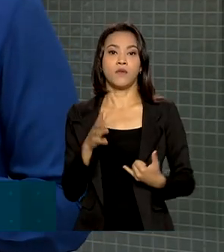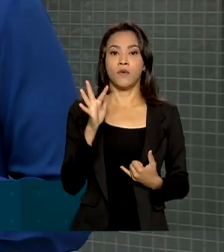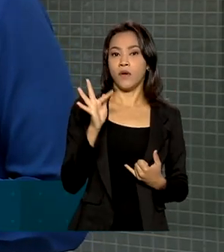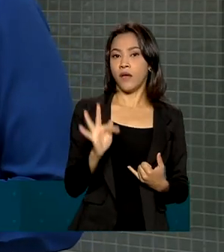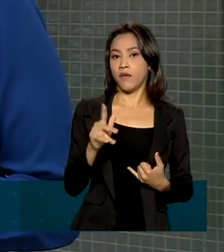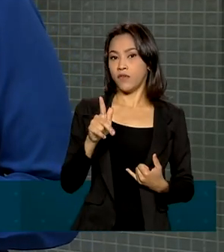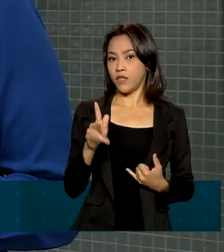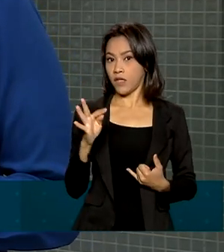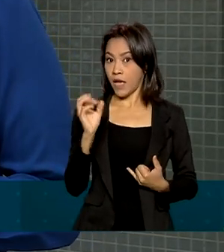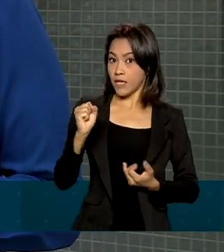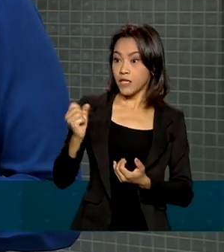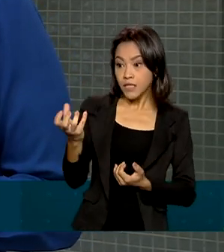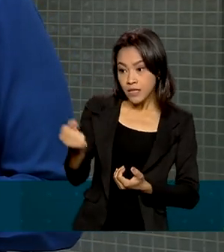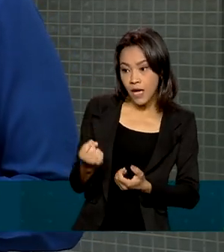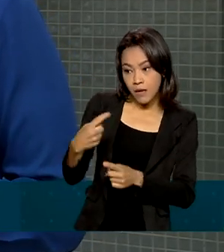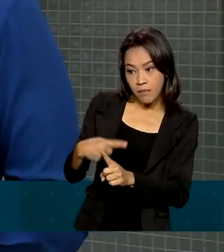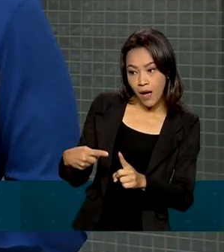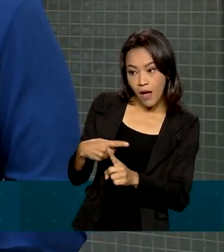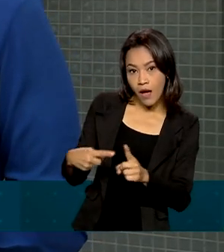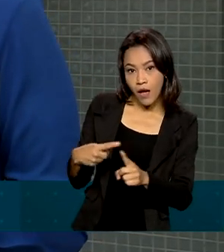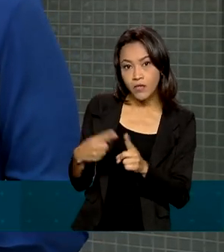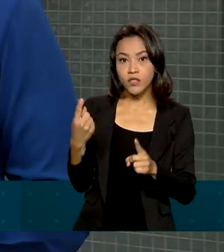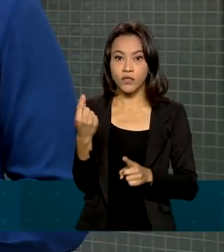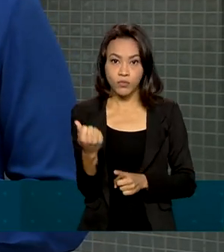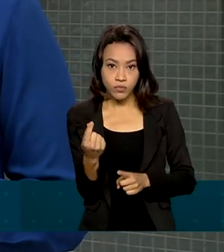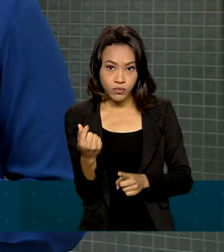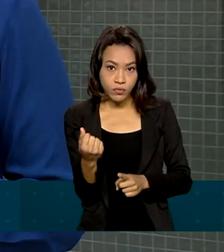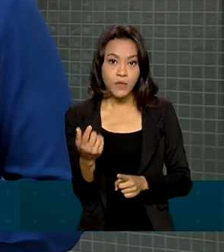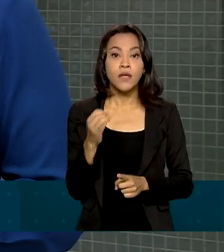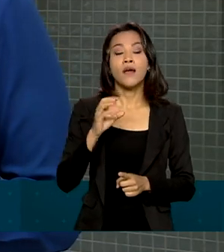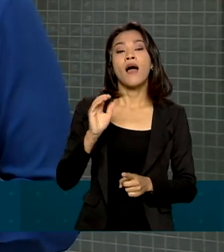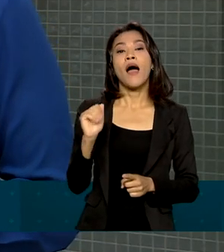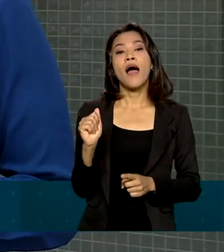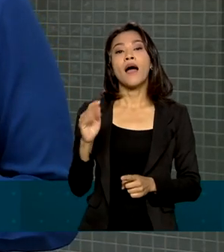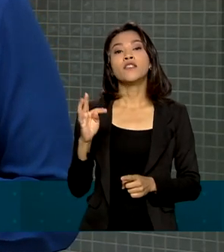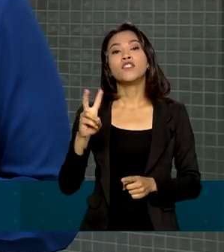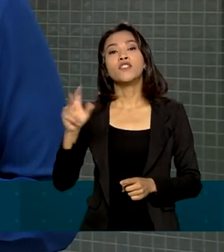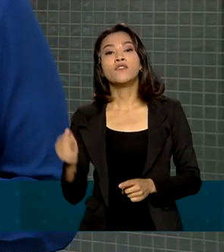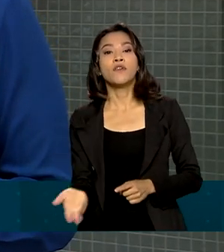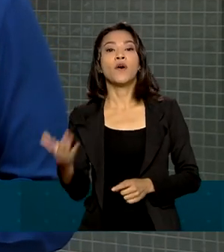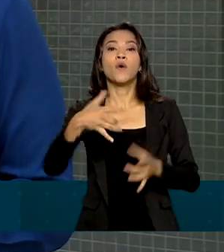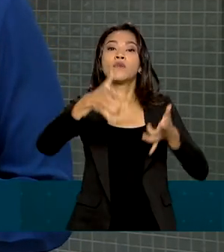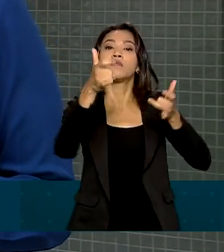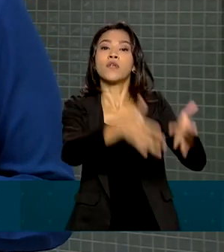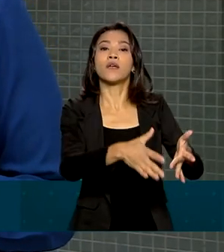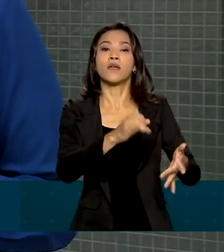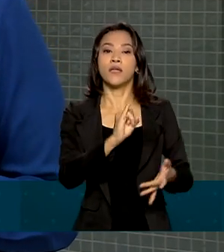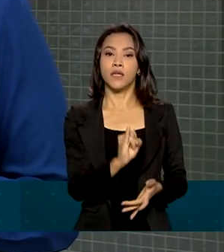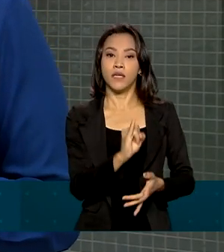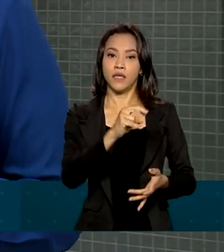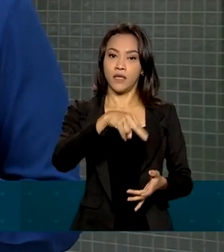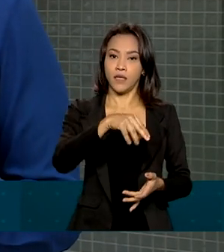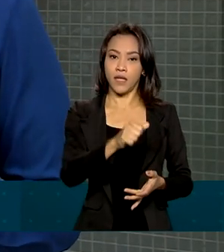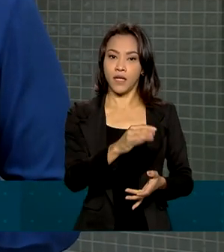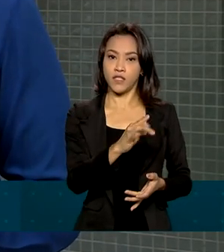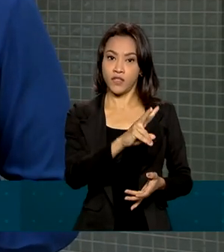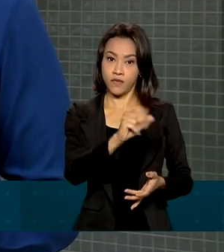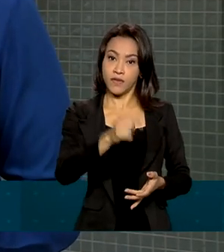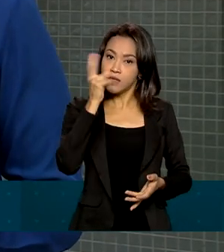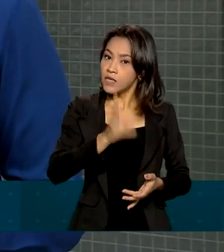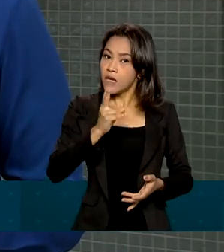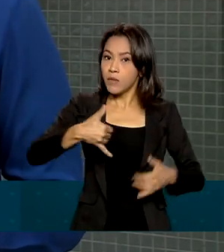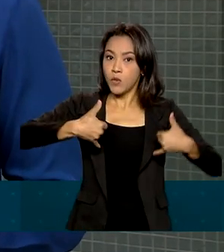retirada de parte do saldo de contas ativas ou inativas todos os anos, sempre no mês de aniversário do